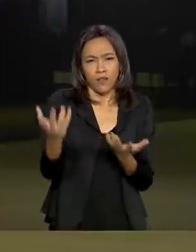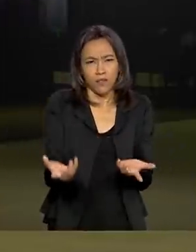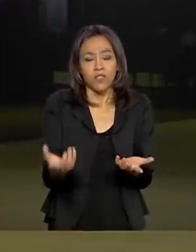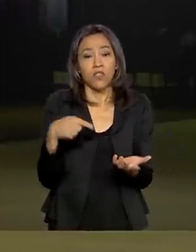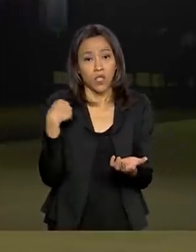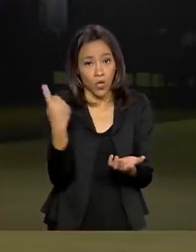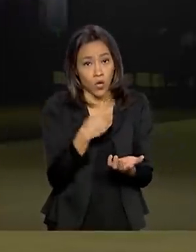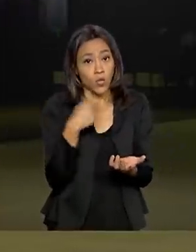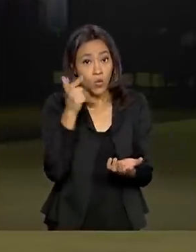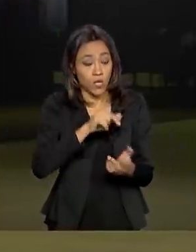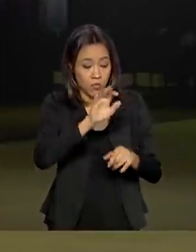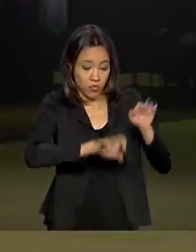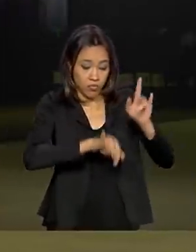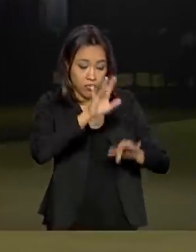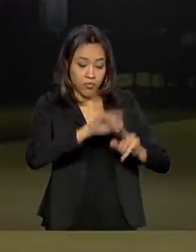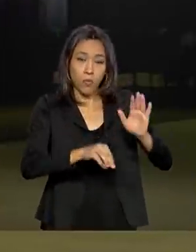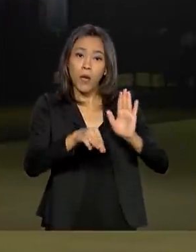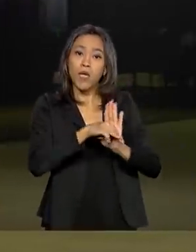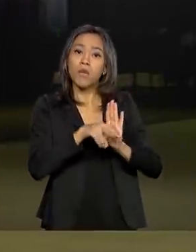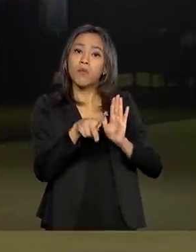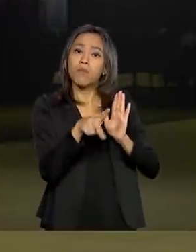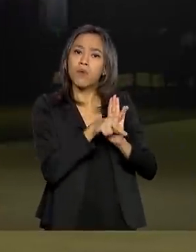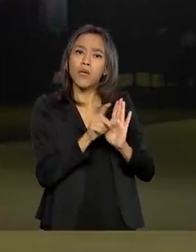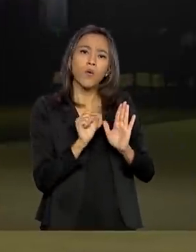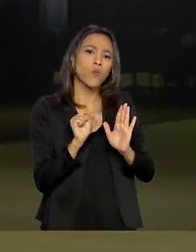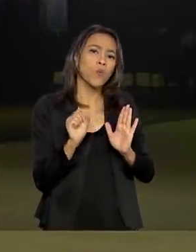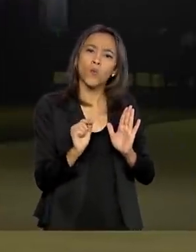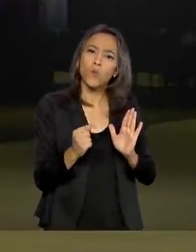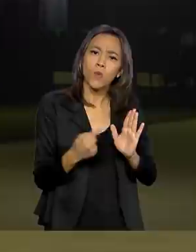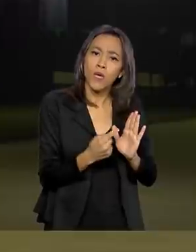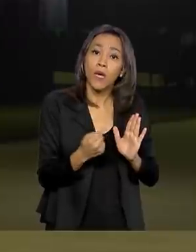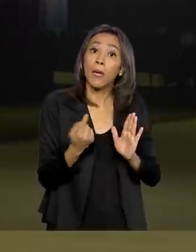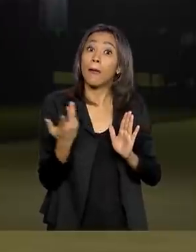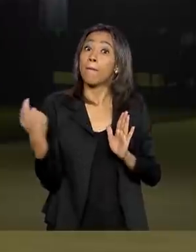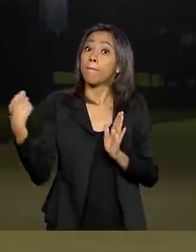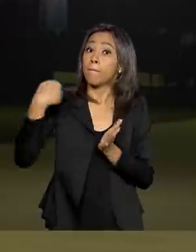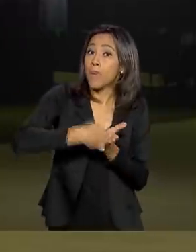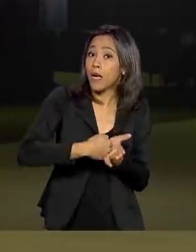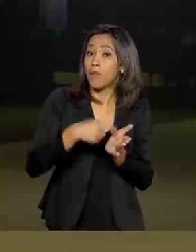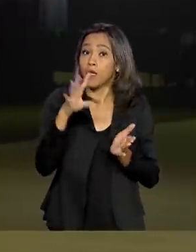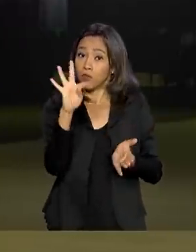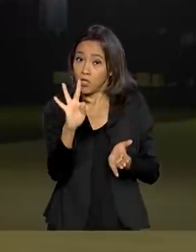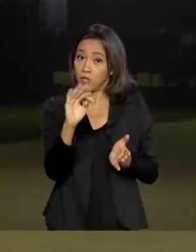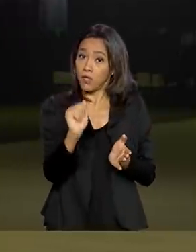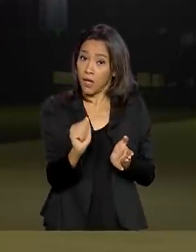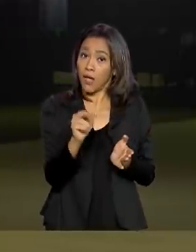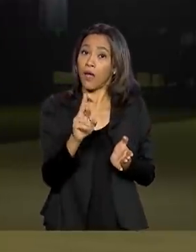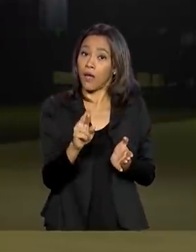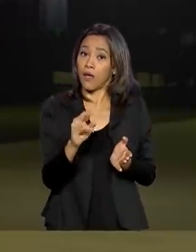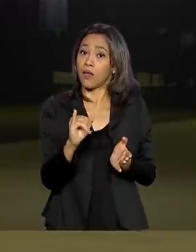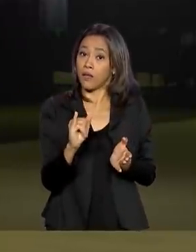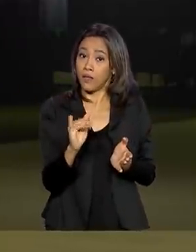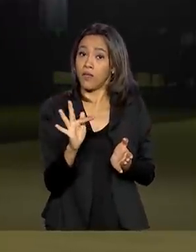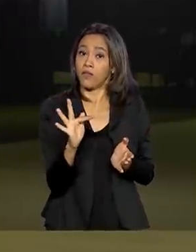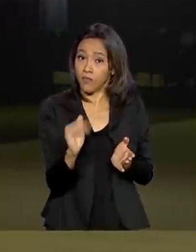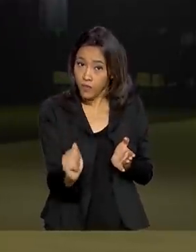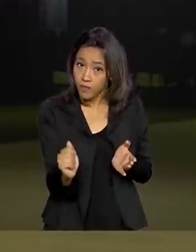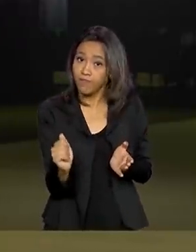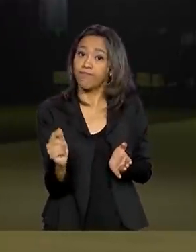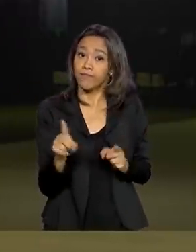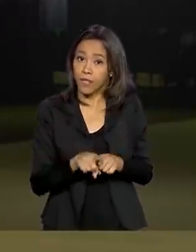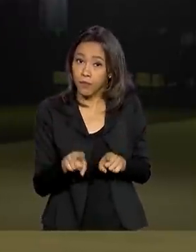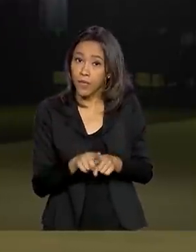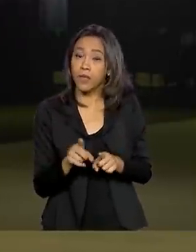conseguimos editar uma medida provisória que estabeleceu o diferimento de pagamento de tarifas aeroportuárias, também